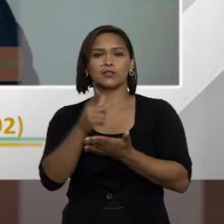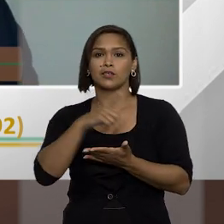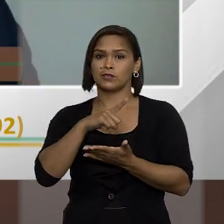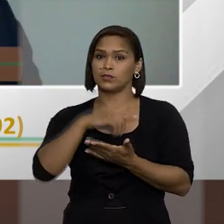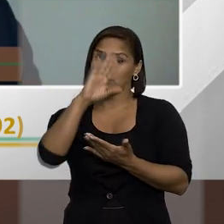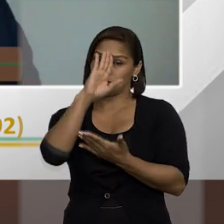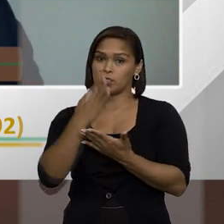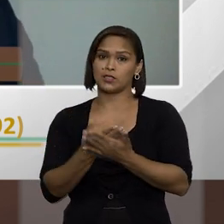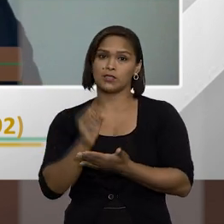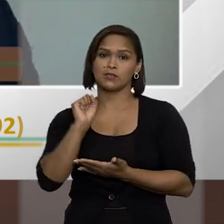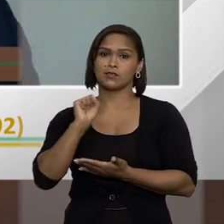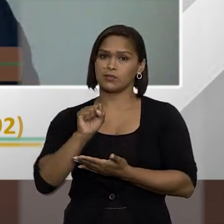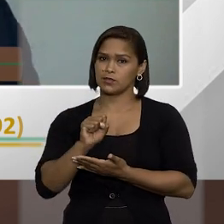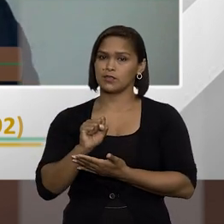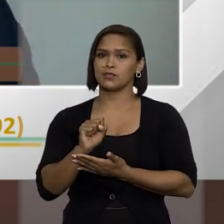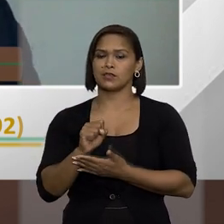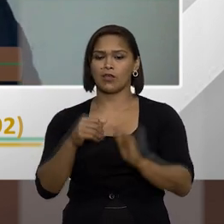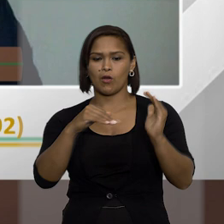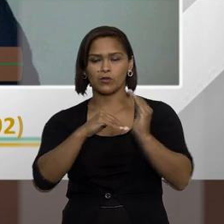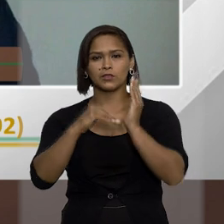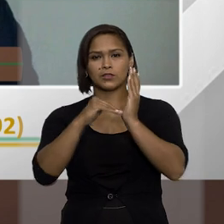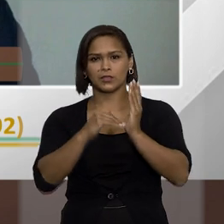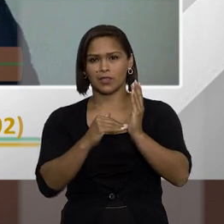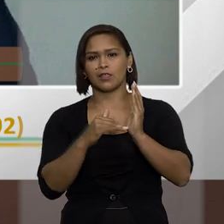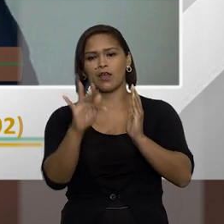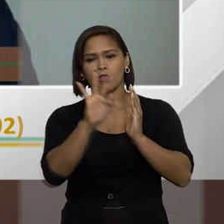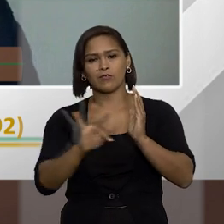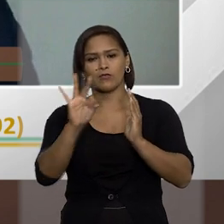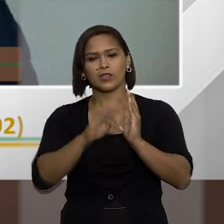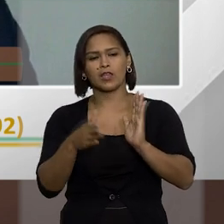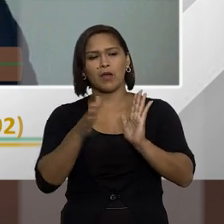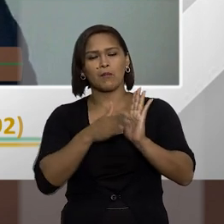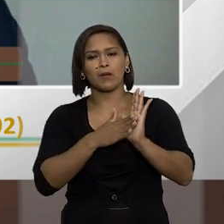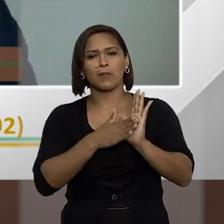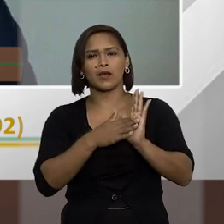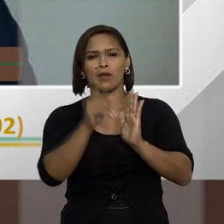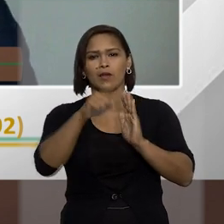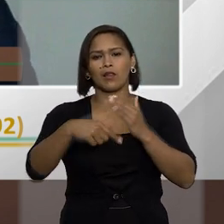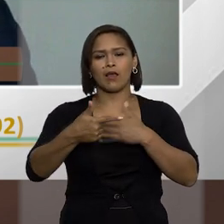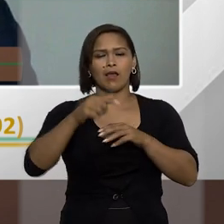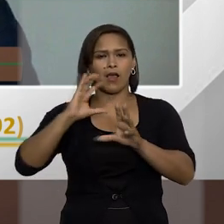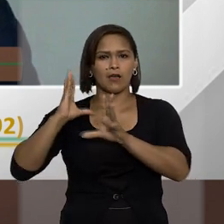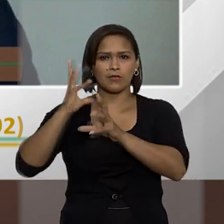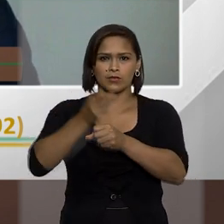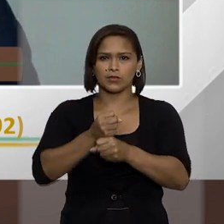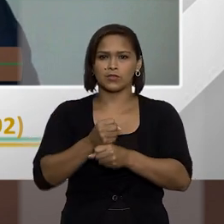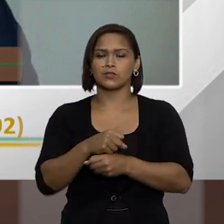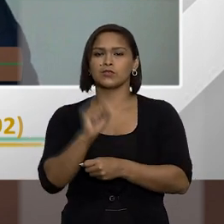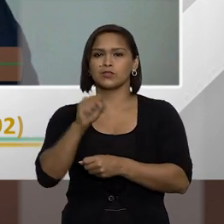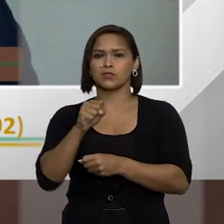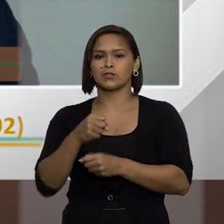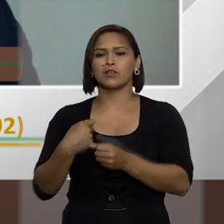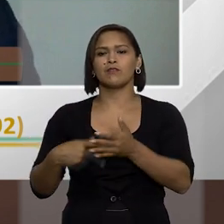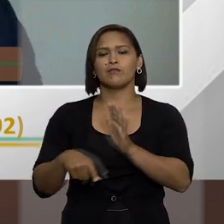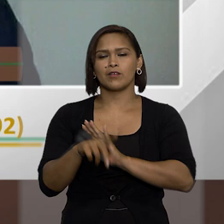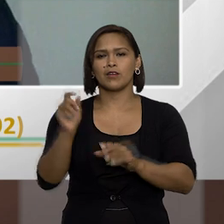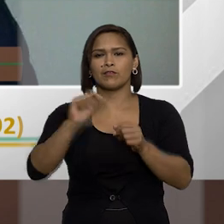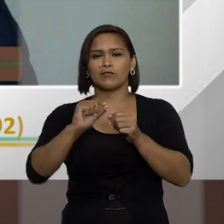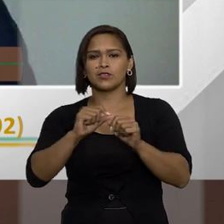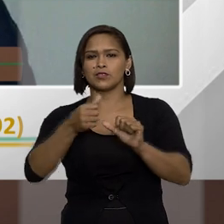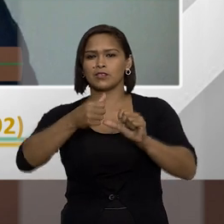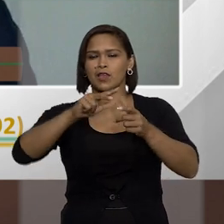a gente vislumbra que sim o Senado Federal no seu papel lá de Casa Revisora ele vai sim efetuar